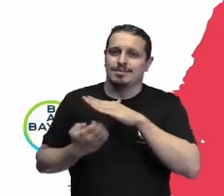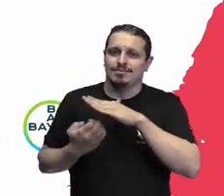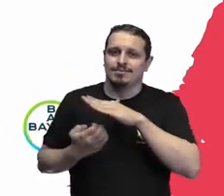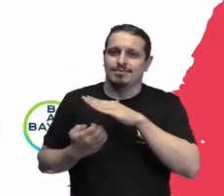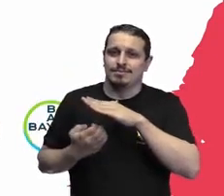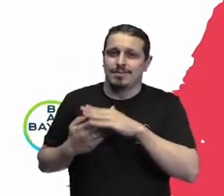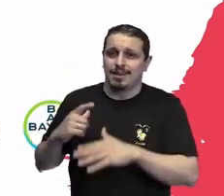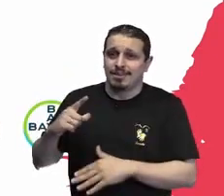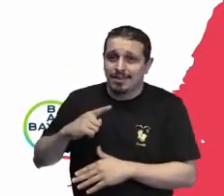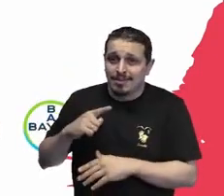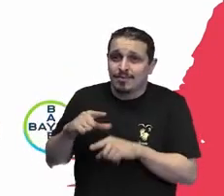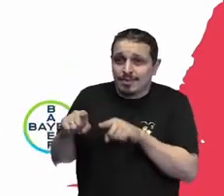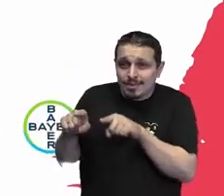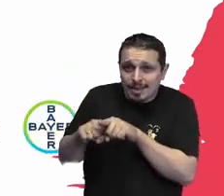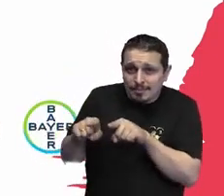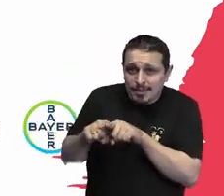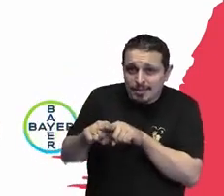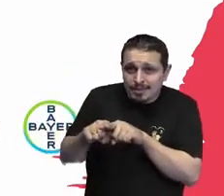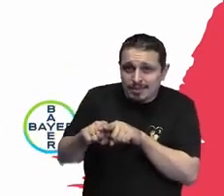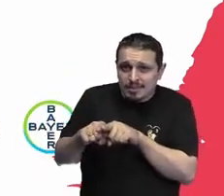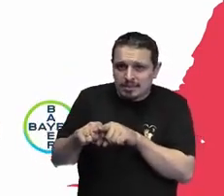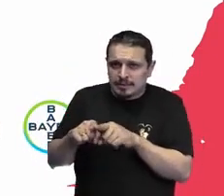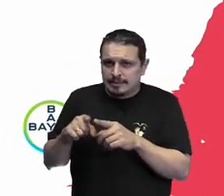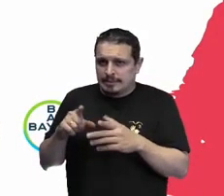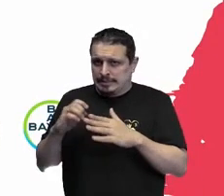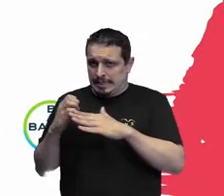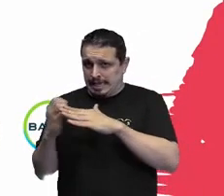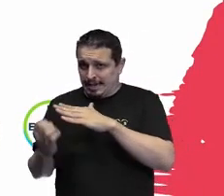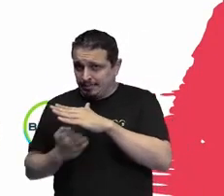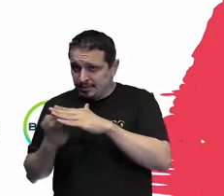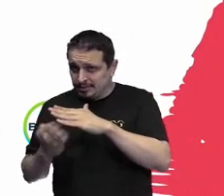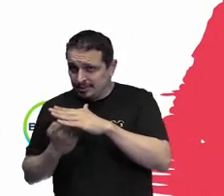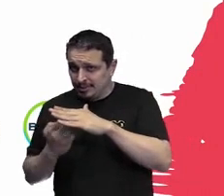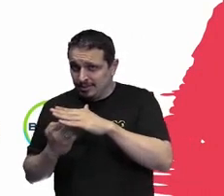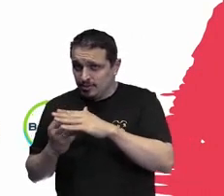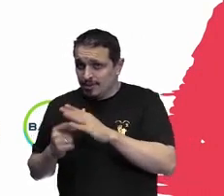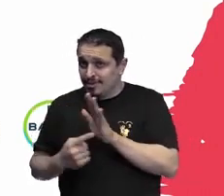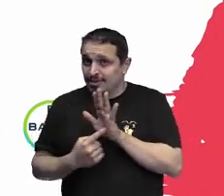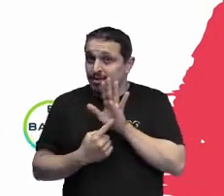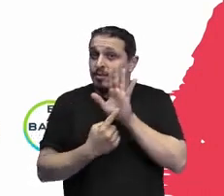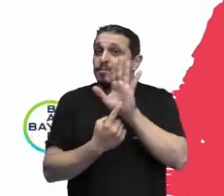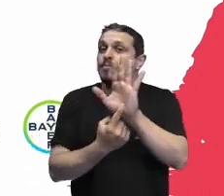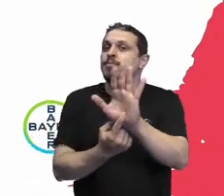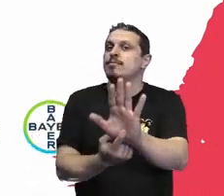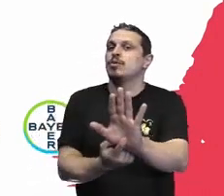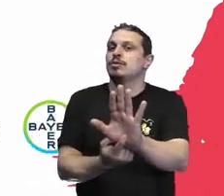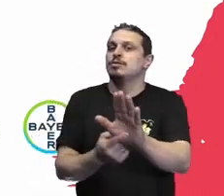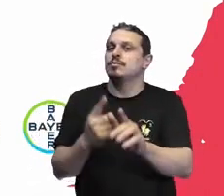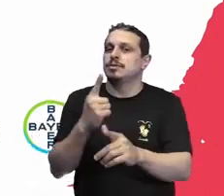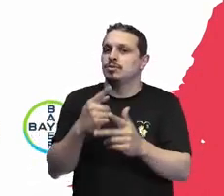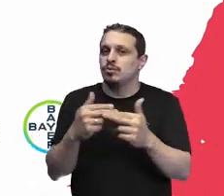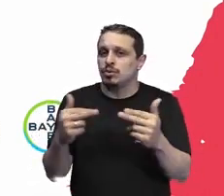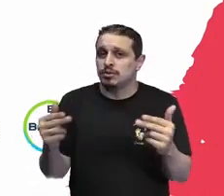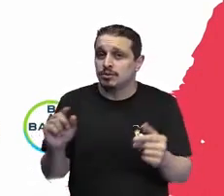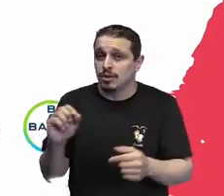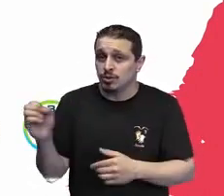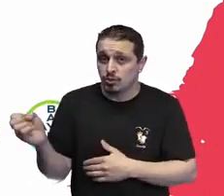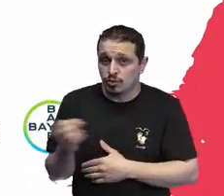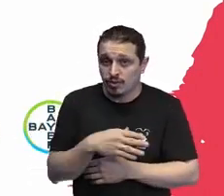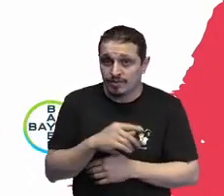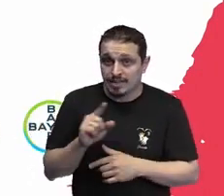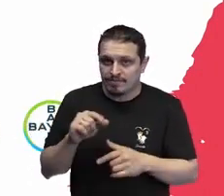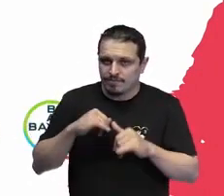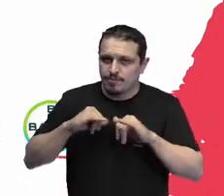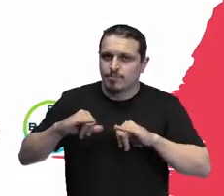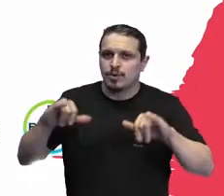aquela organização consiga ter uma inovação e um processo criativo